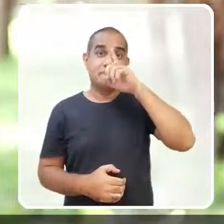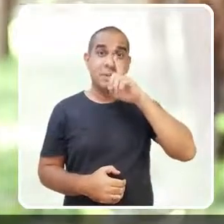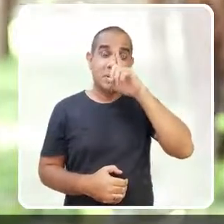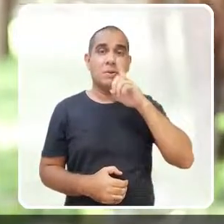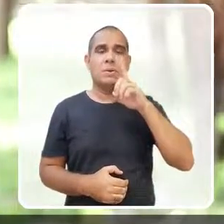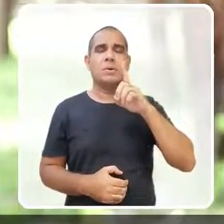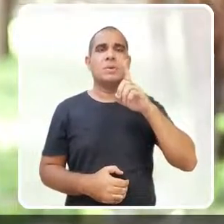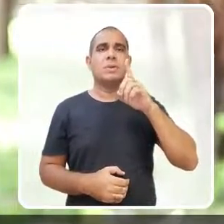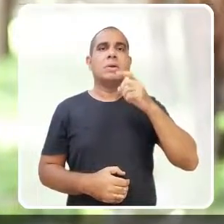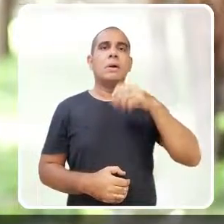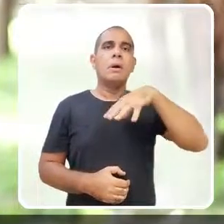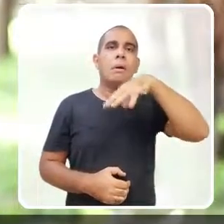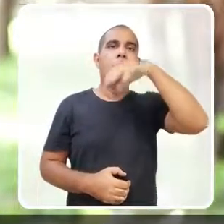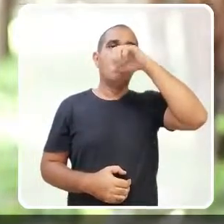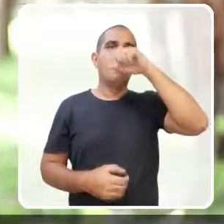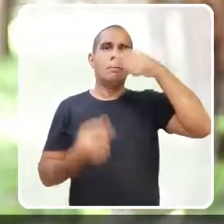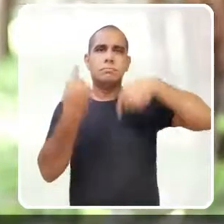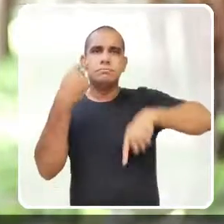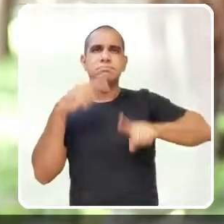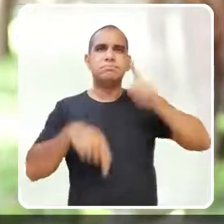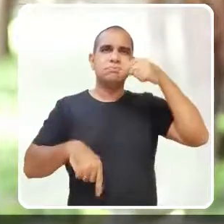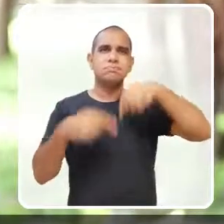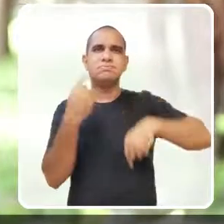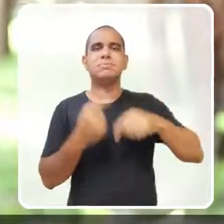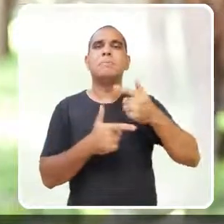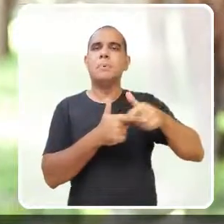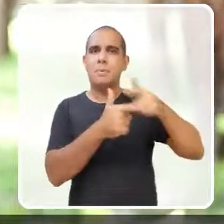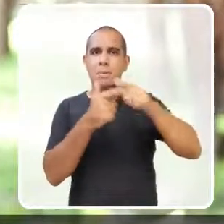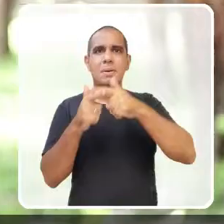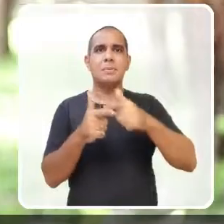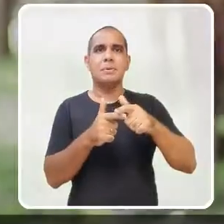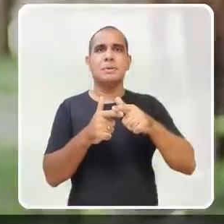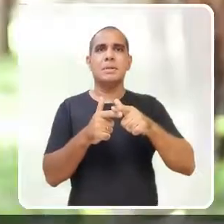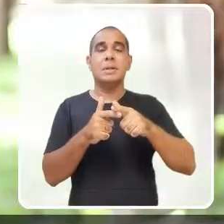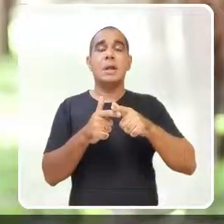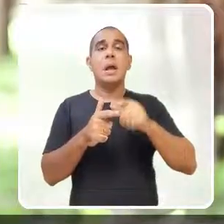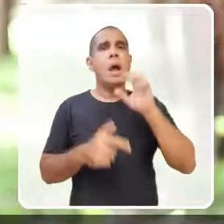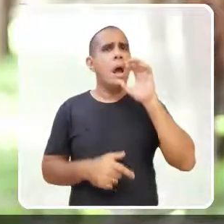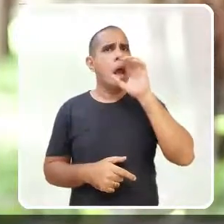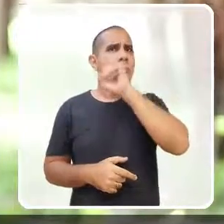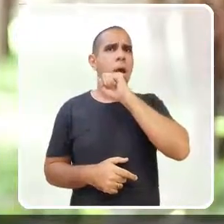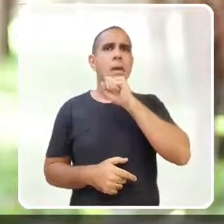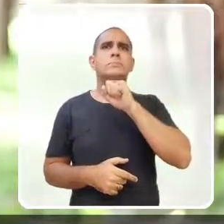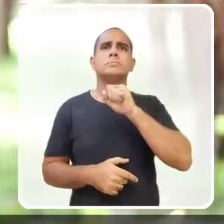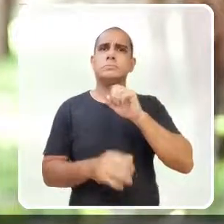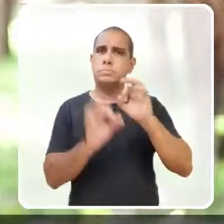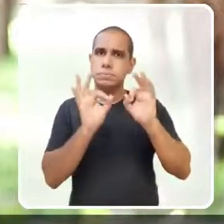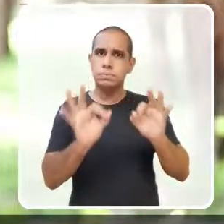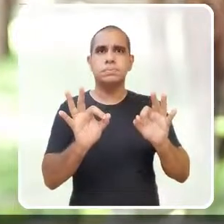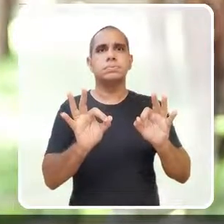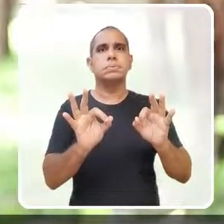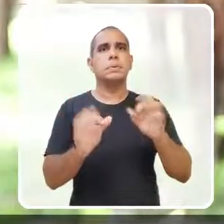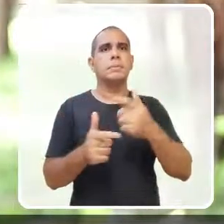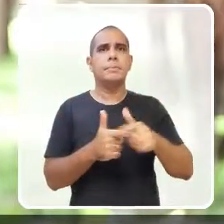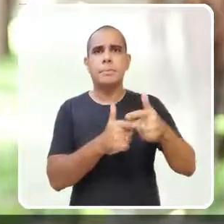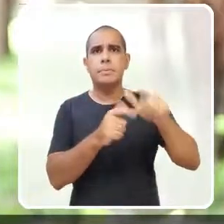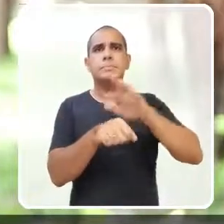respiratórias e essas lesões começam muito cedo. Esses danos